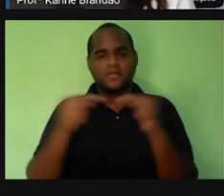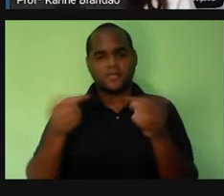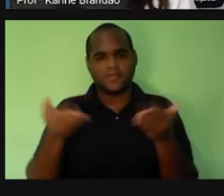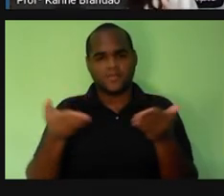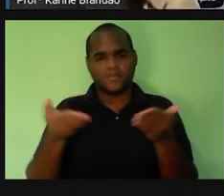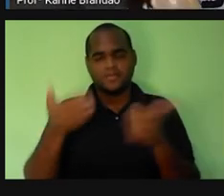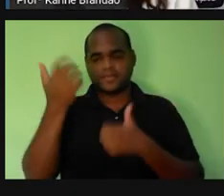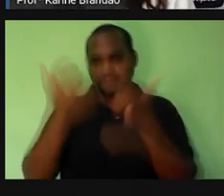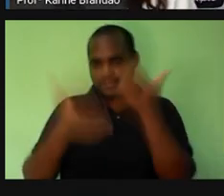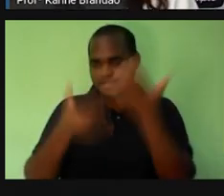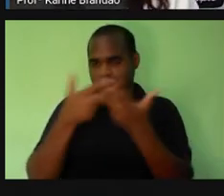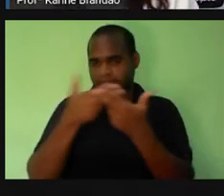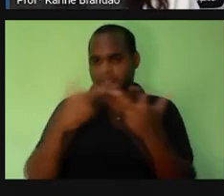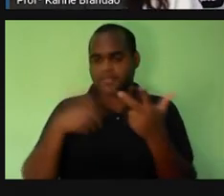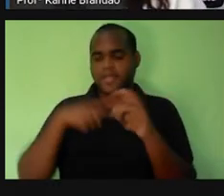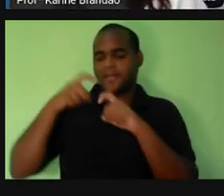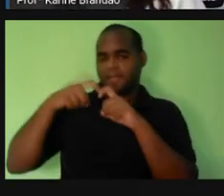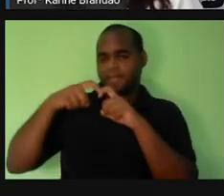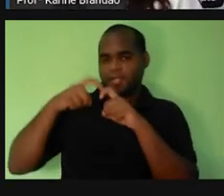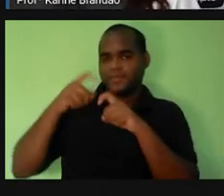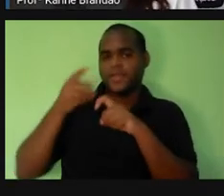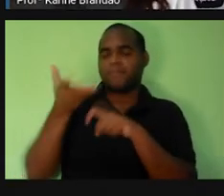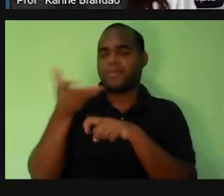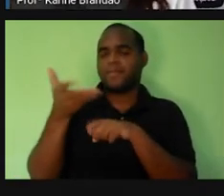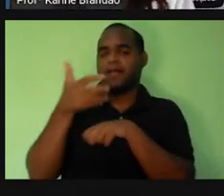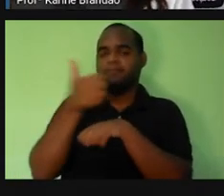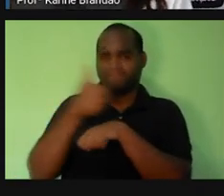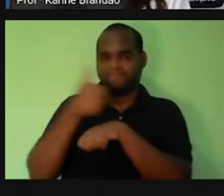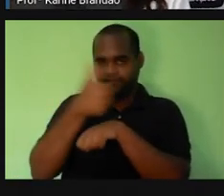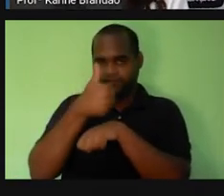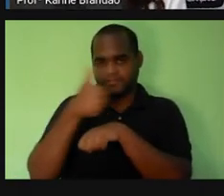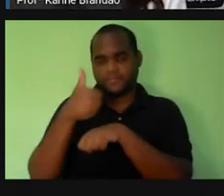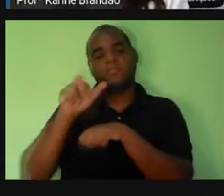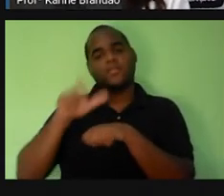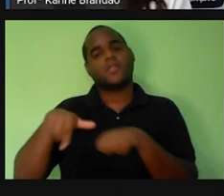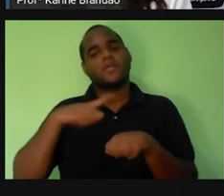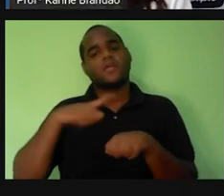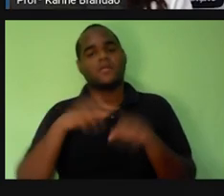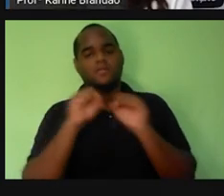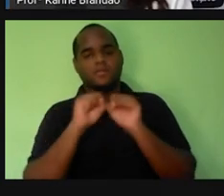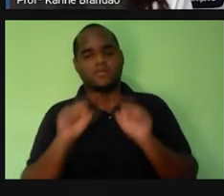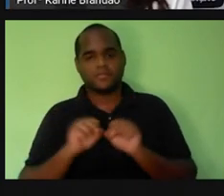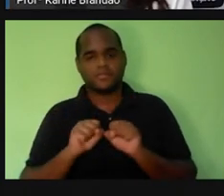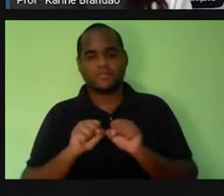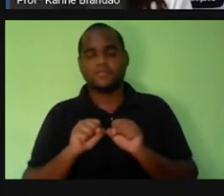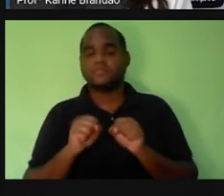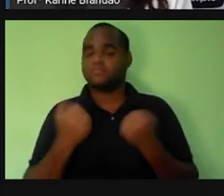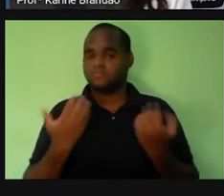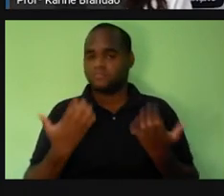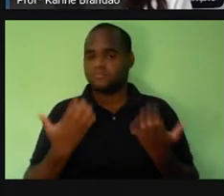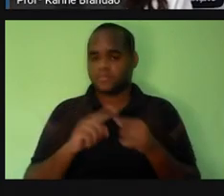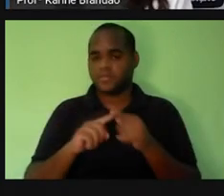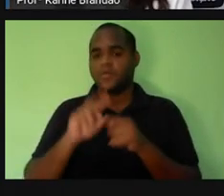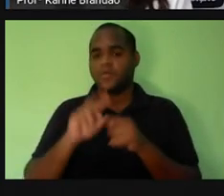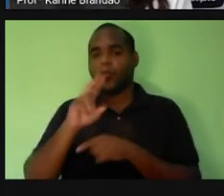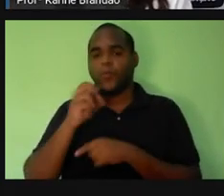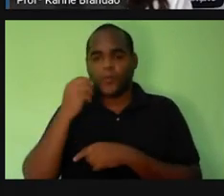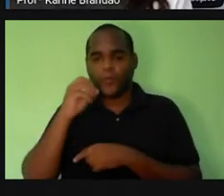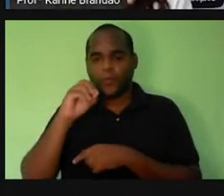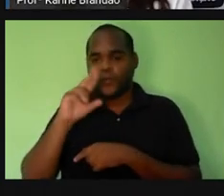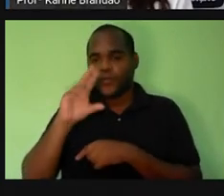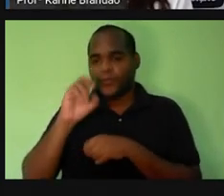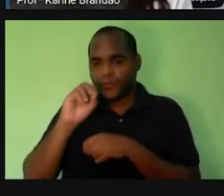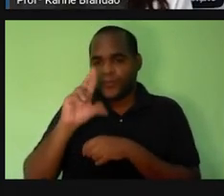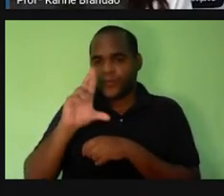médicos especialistas, né? Nos sistemas, né? O médico urologista ele vai